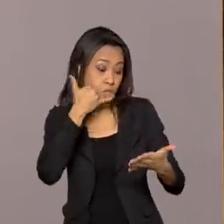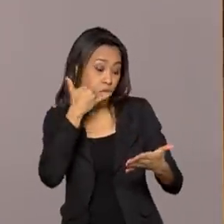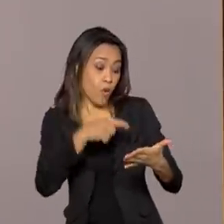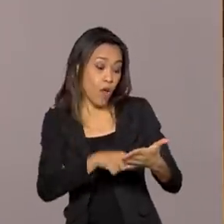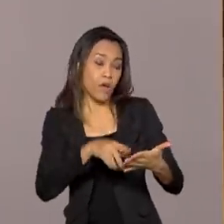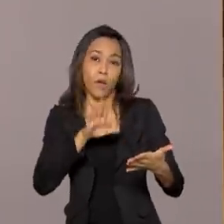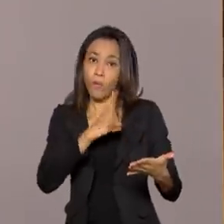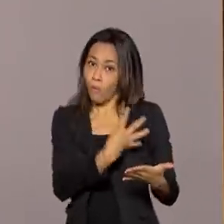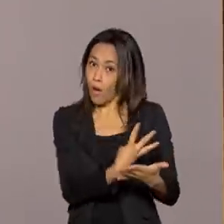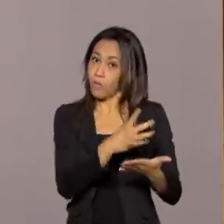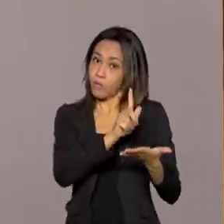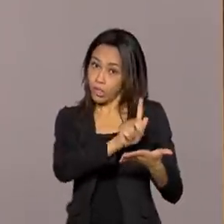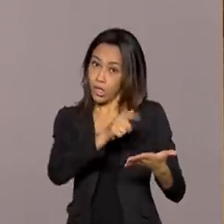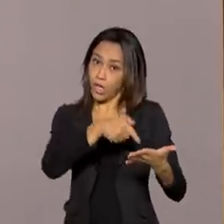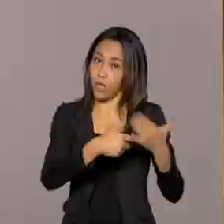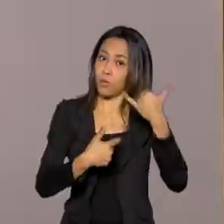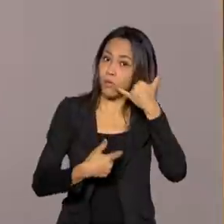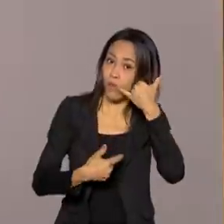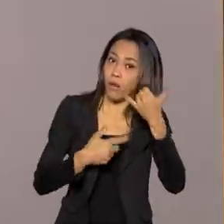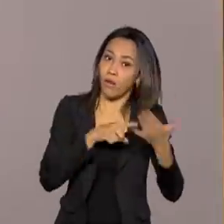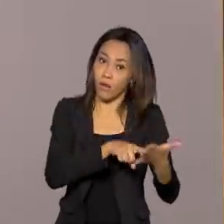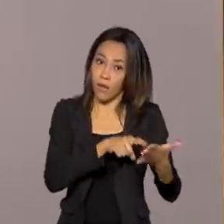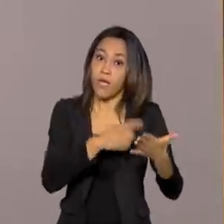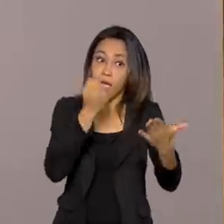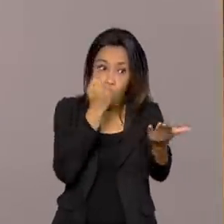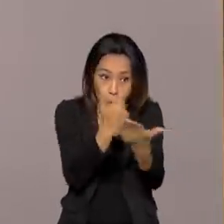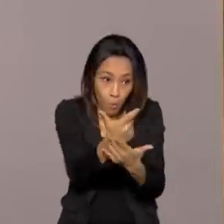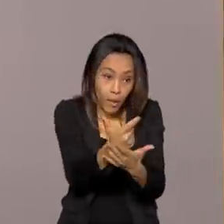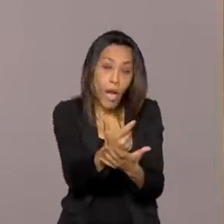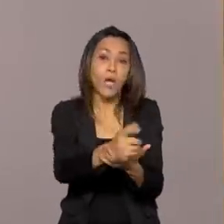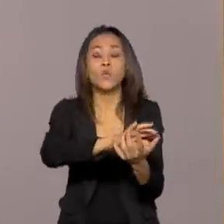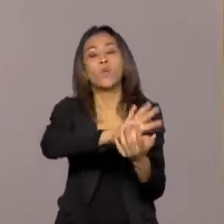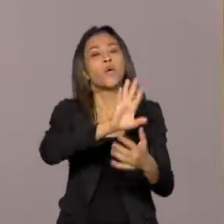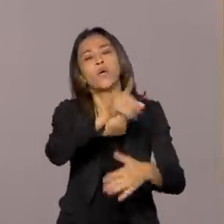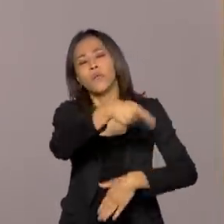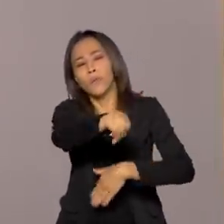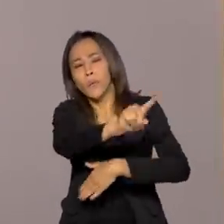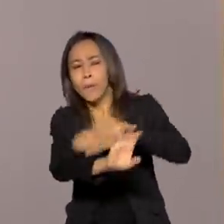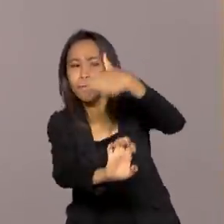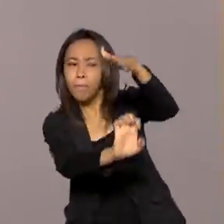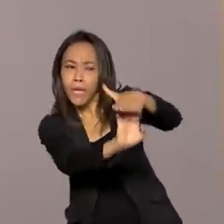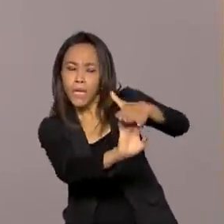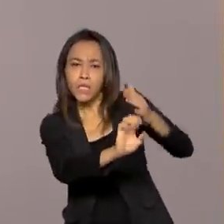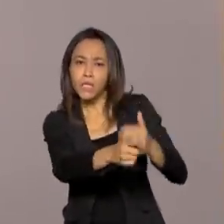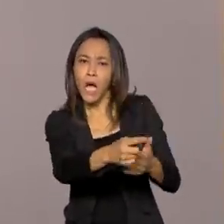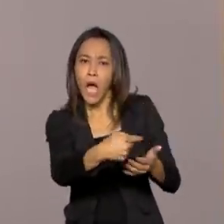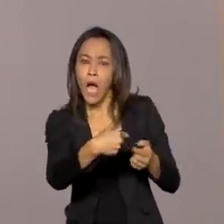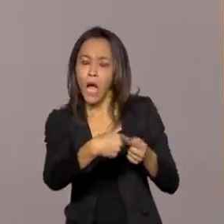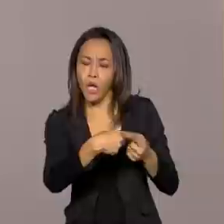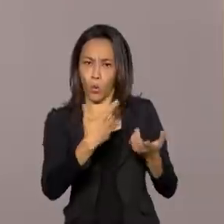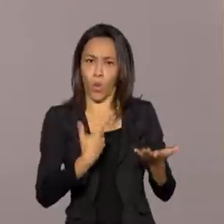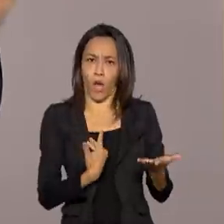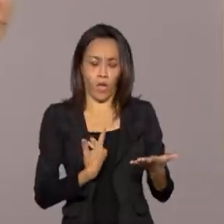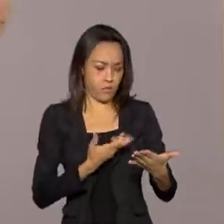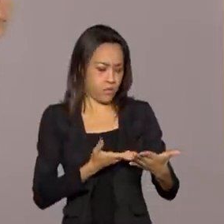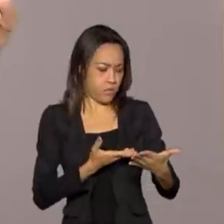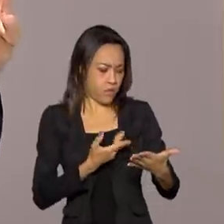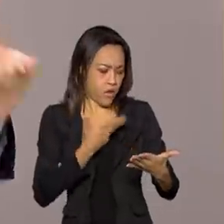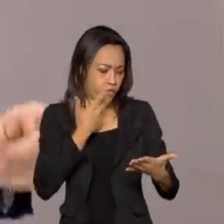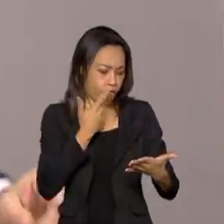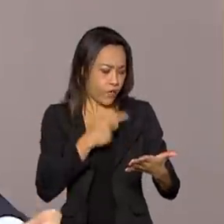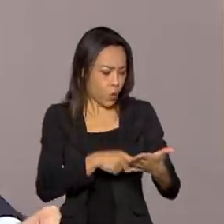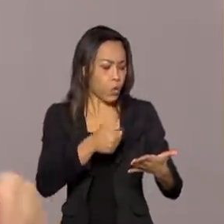4G. E muitas vezes o 4G, que é comprado num pacote junto a uma operadora, não tem a resposta que está ali